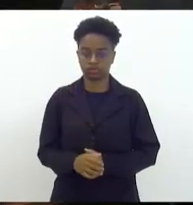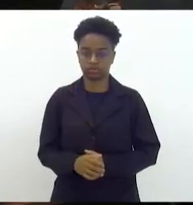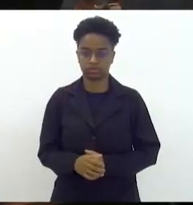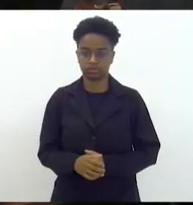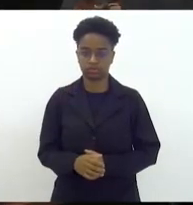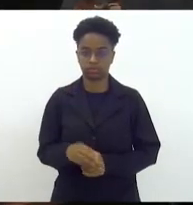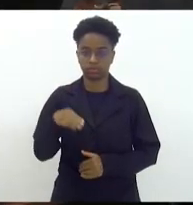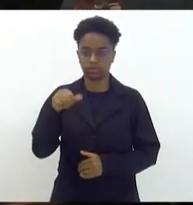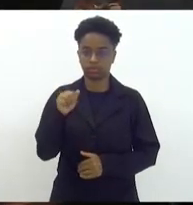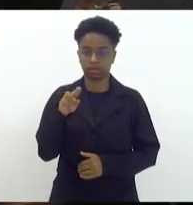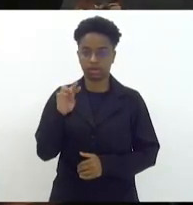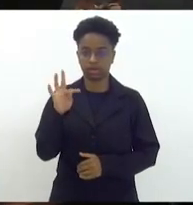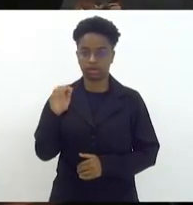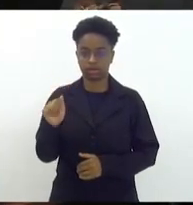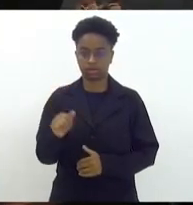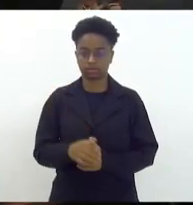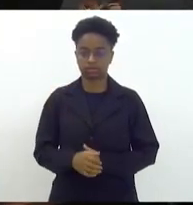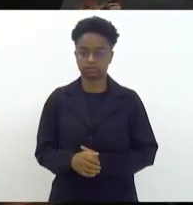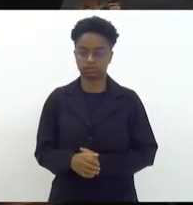deputada Marta Rocha.